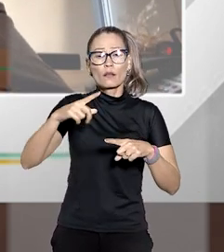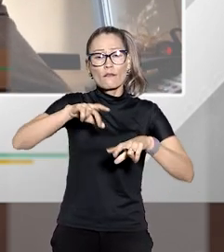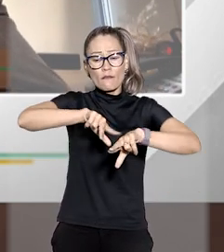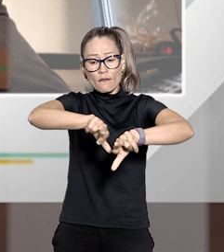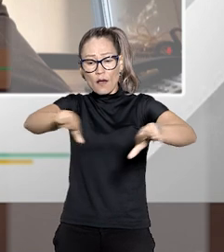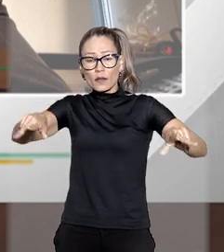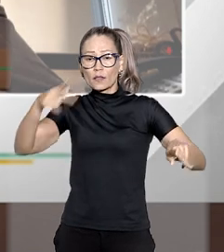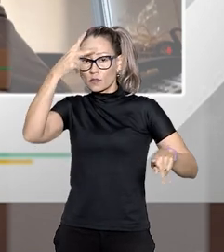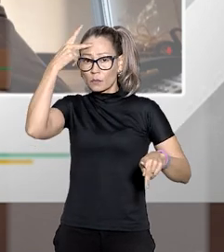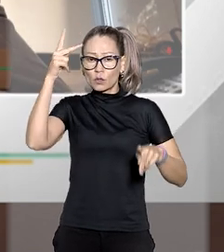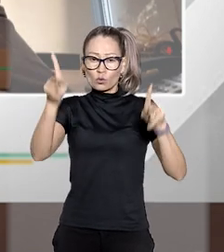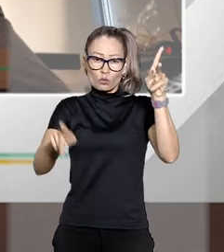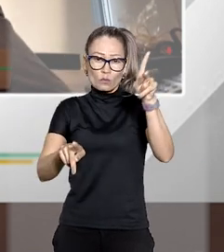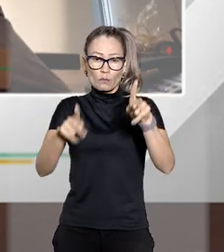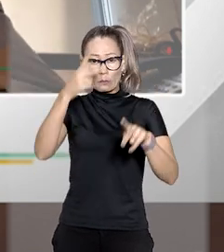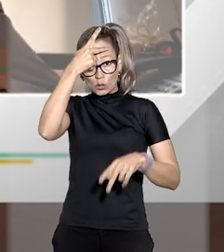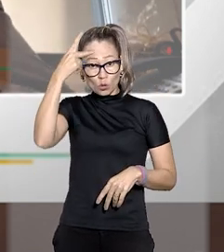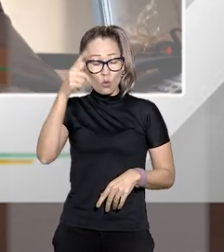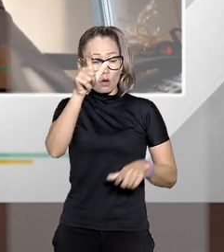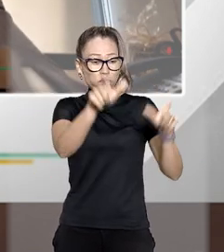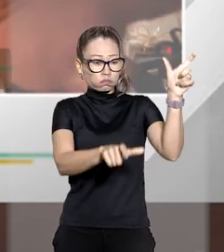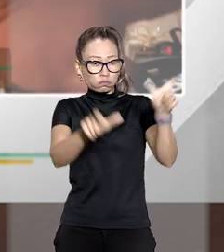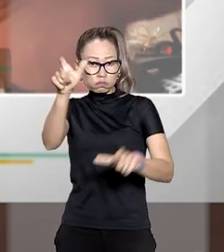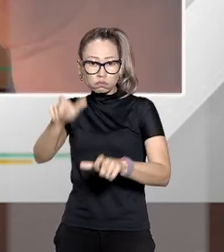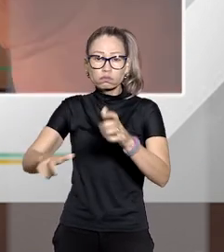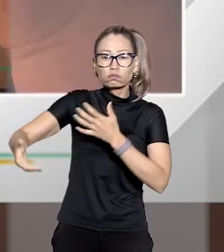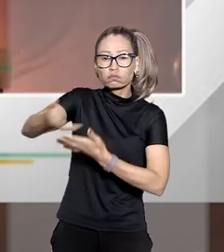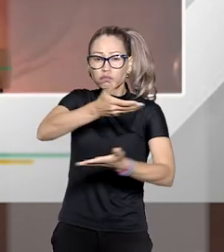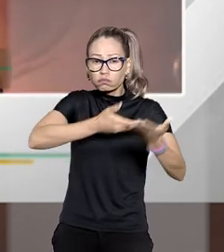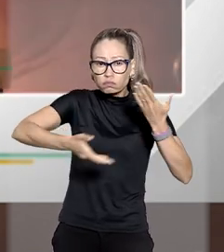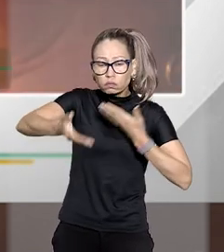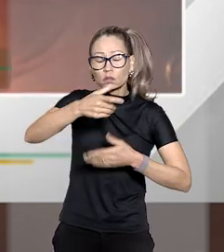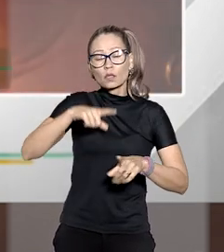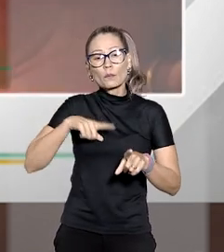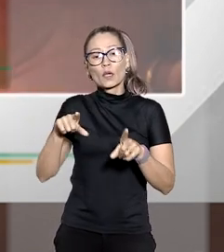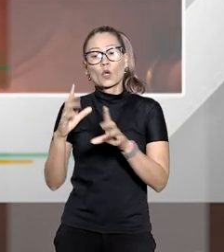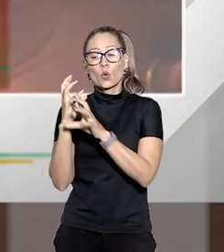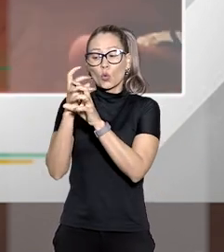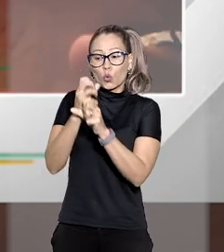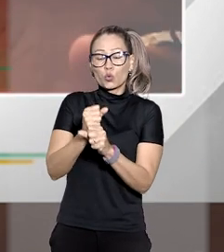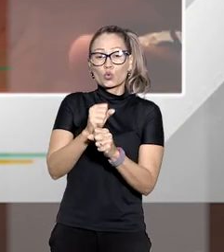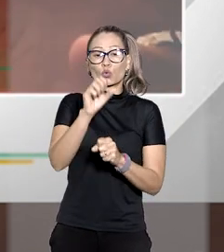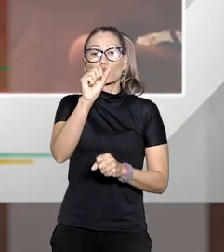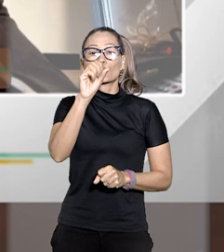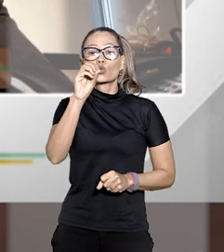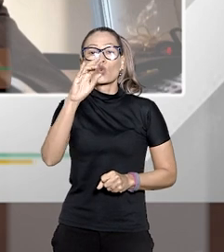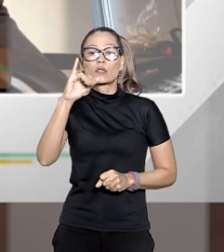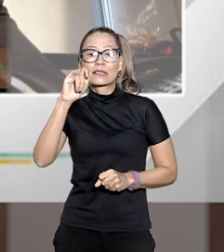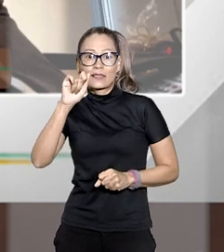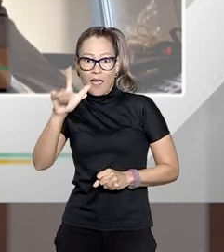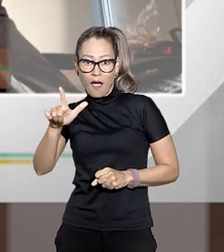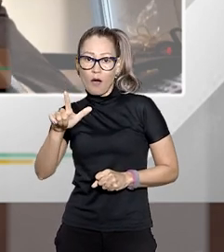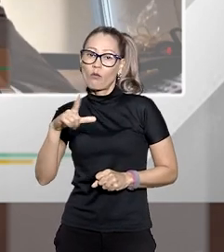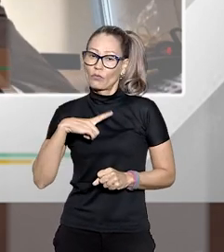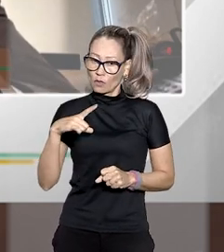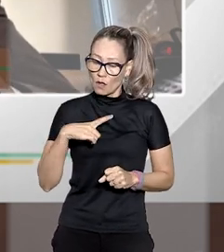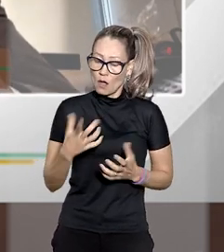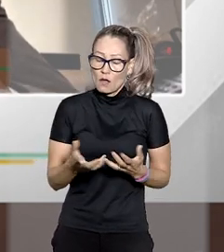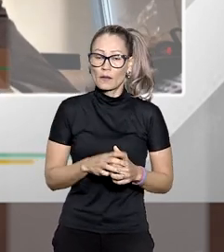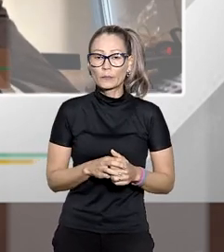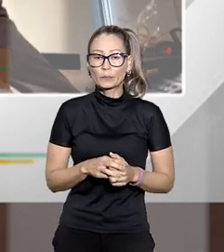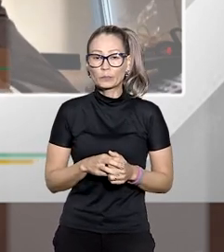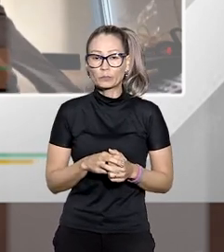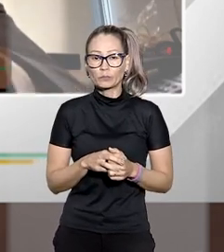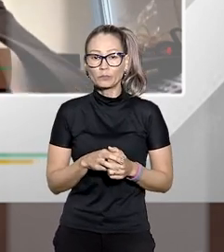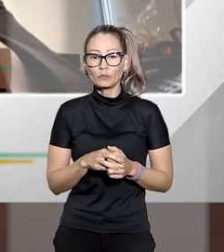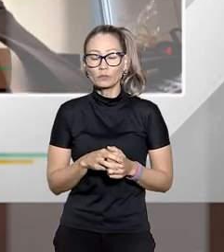envolvidas aí e fora isso há um custo social que na medida em que eu coloco uma demanda que eu poderia resolver de forma rápida